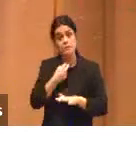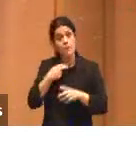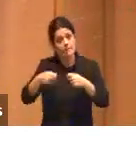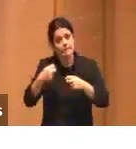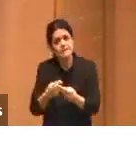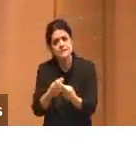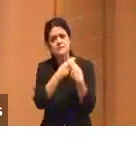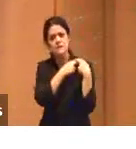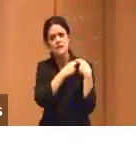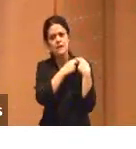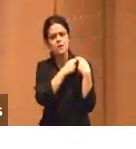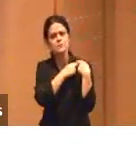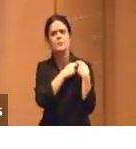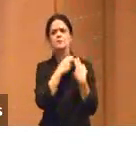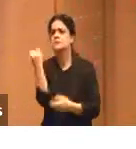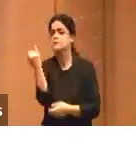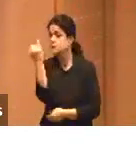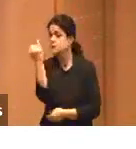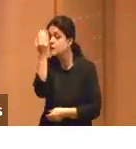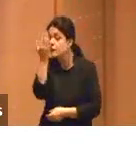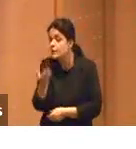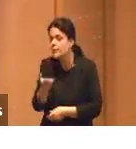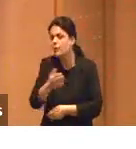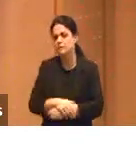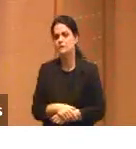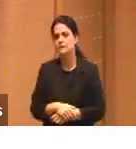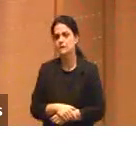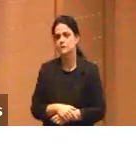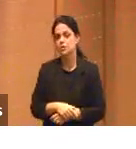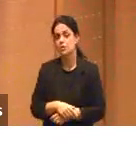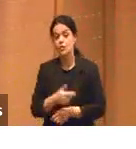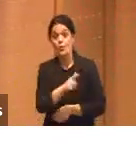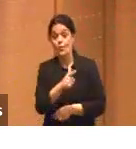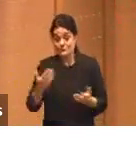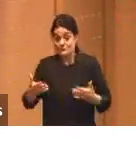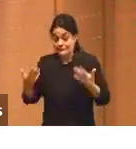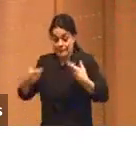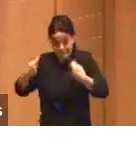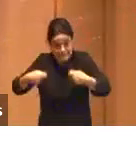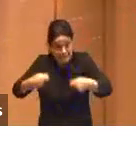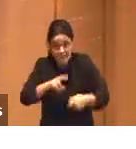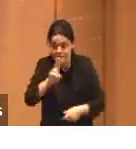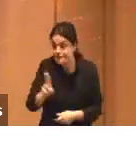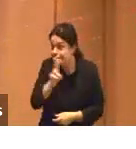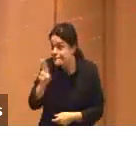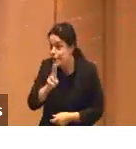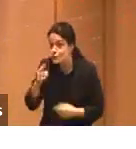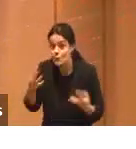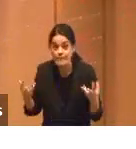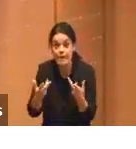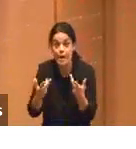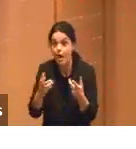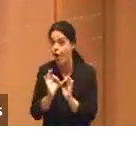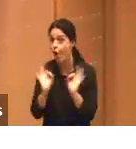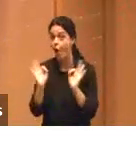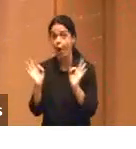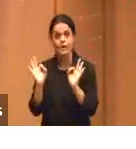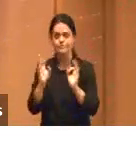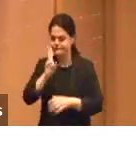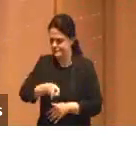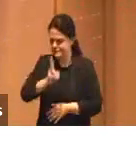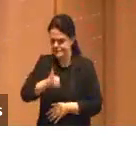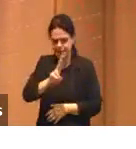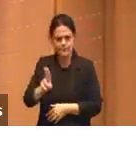responsabilizar por esses processos. Há alguns entusiastas que acham que tem que usar mesmo, é ótimo para em todas as situações,